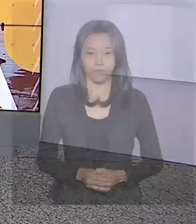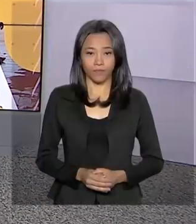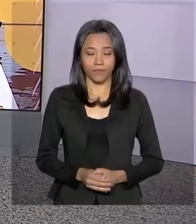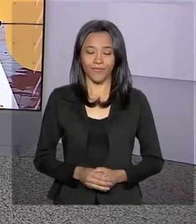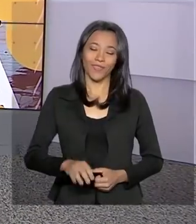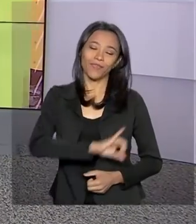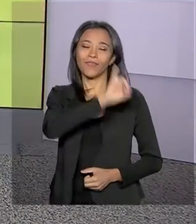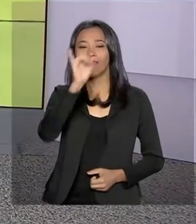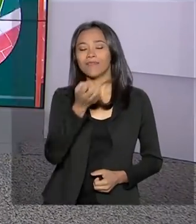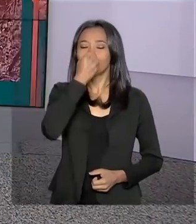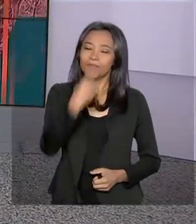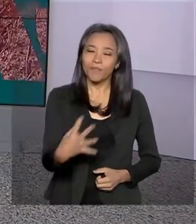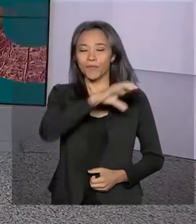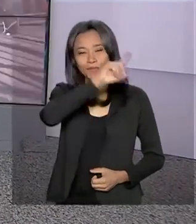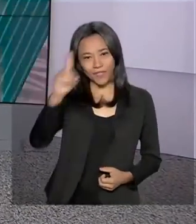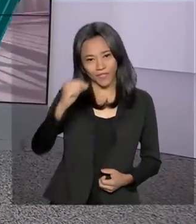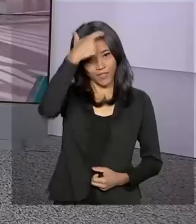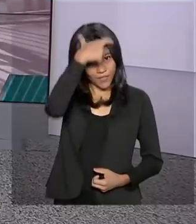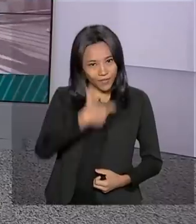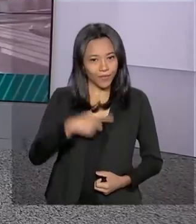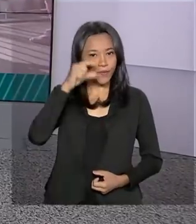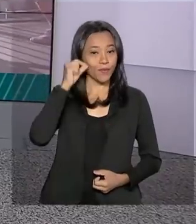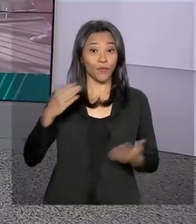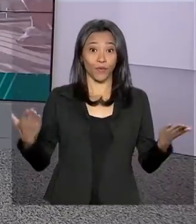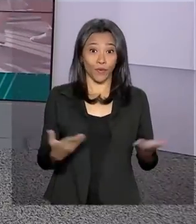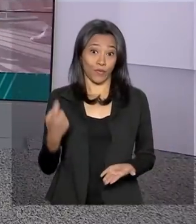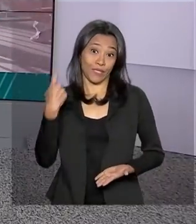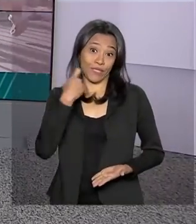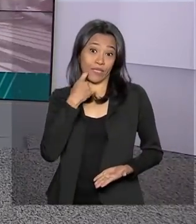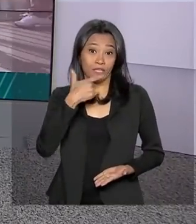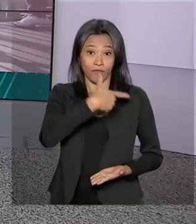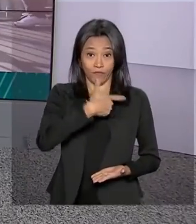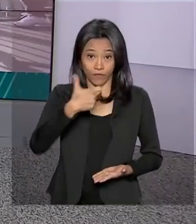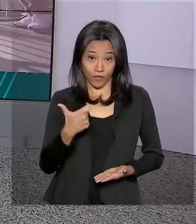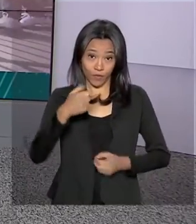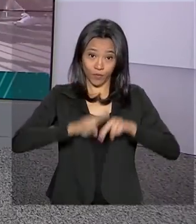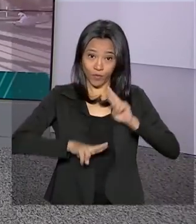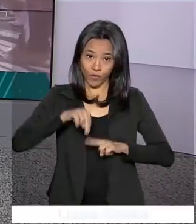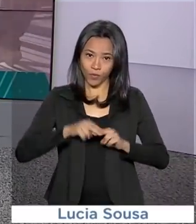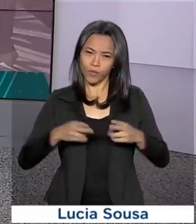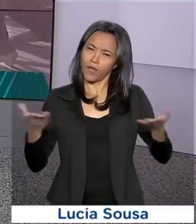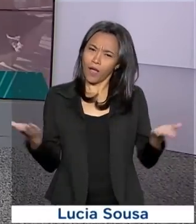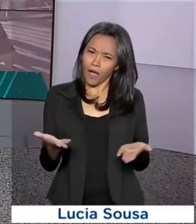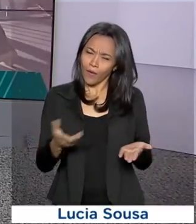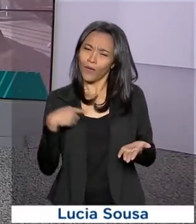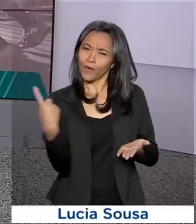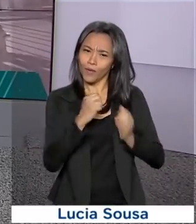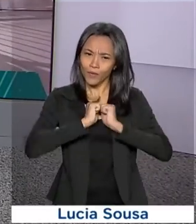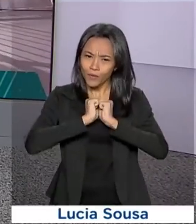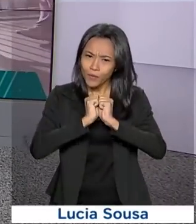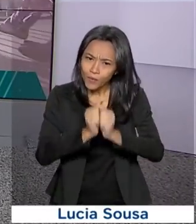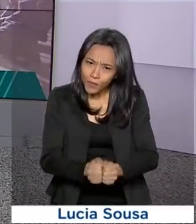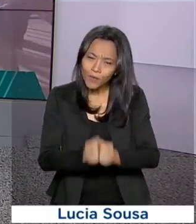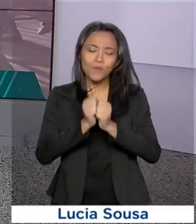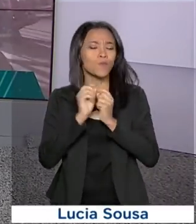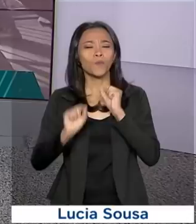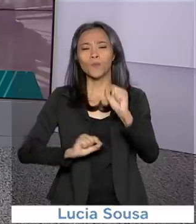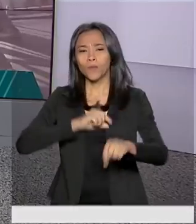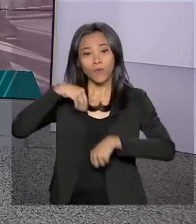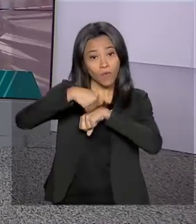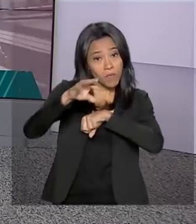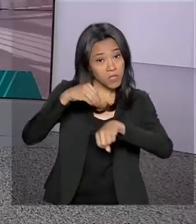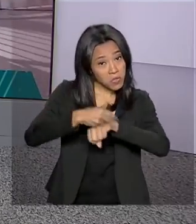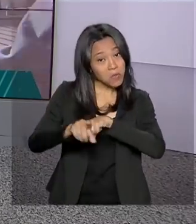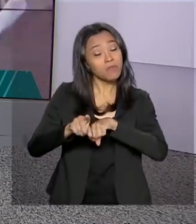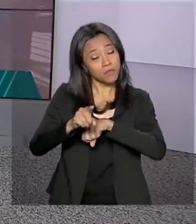Olá, muito bom dia, eu sou Carla Vatia, hoje é sexta-feira, 21 de junho. A partir de agora, estamos juntos no Brasil em Dia com muita